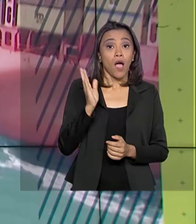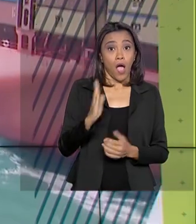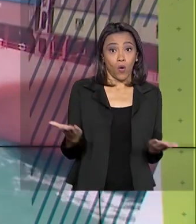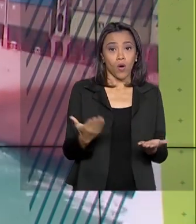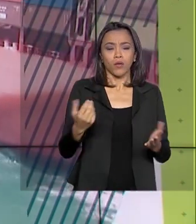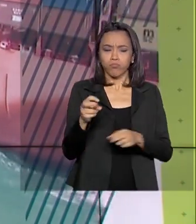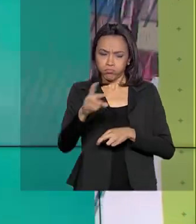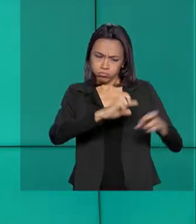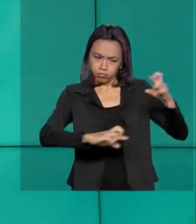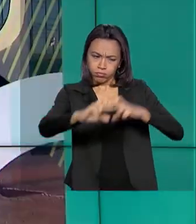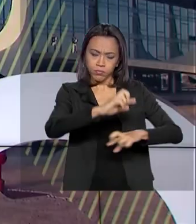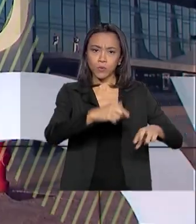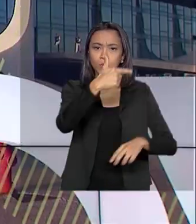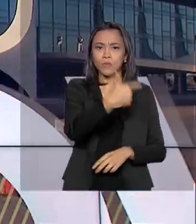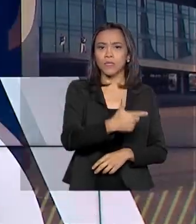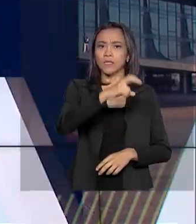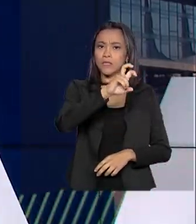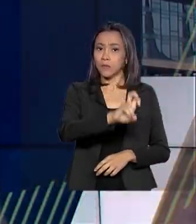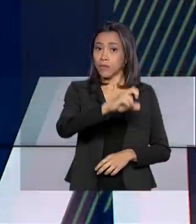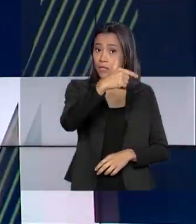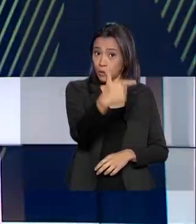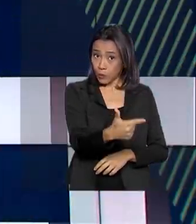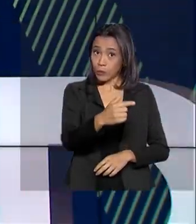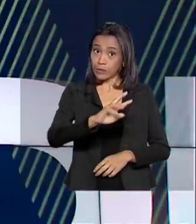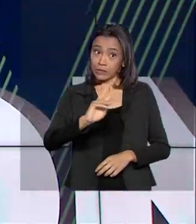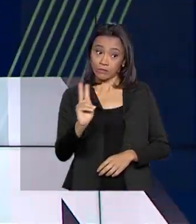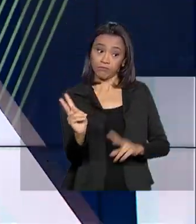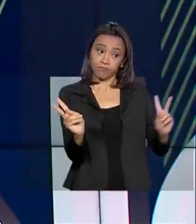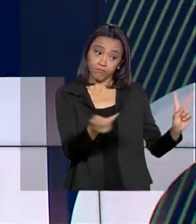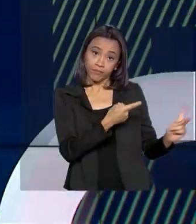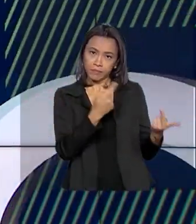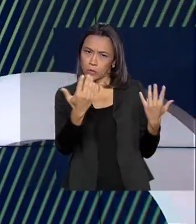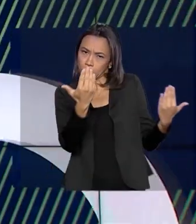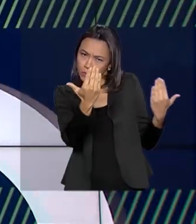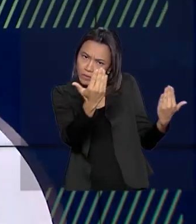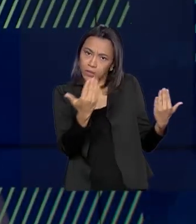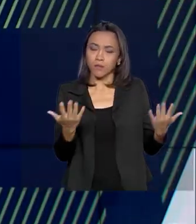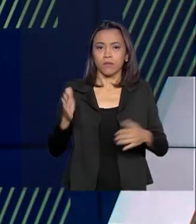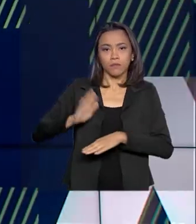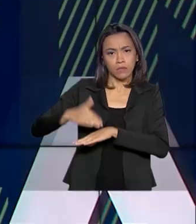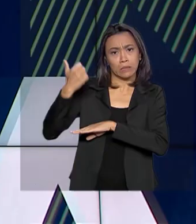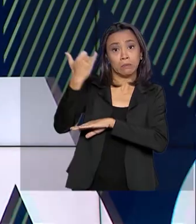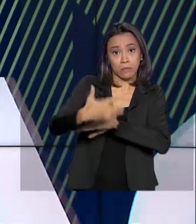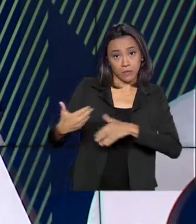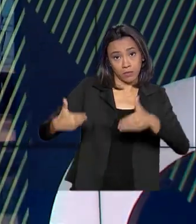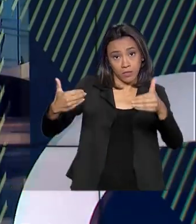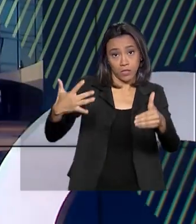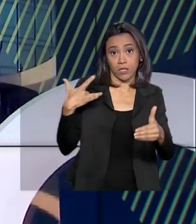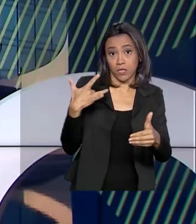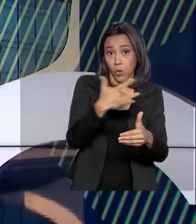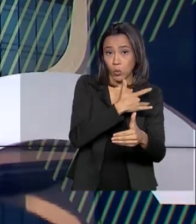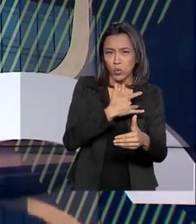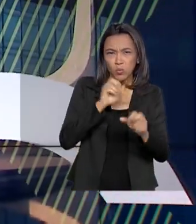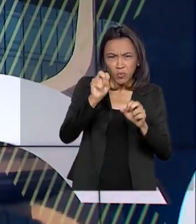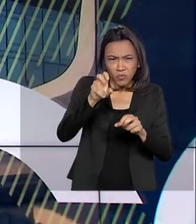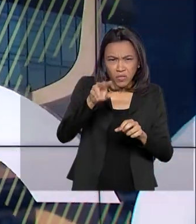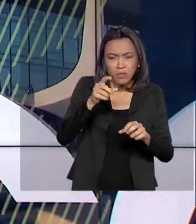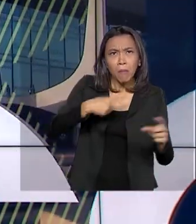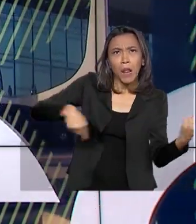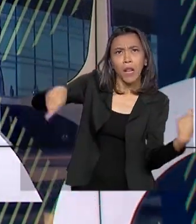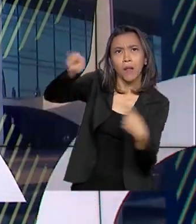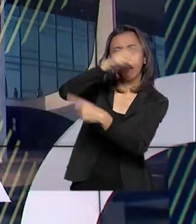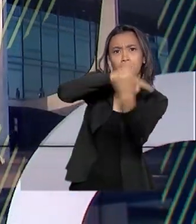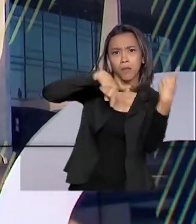252 casos suspeitos. De acordo com o Ministério da Saúde, não há evidências de circulação do vírus em